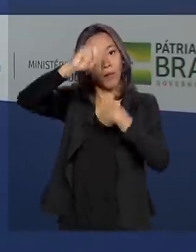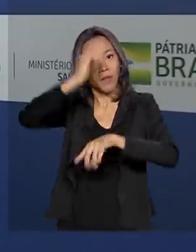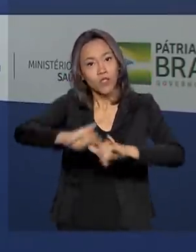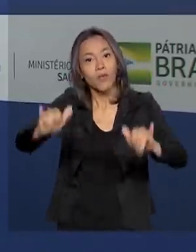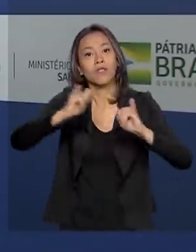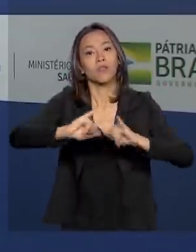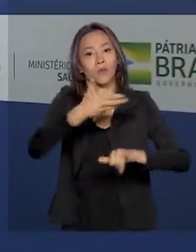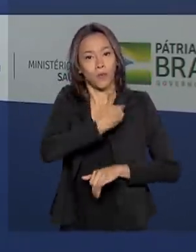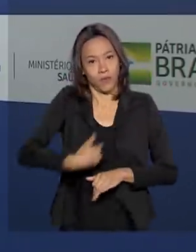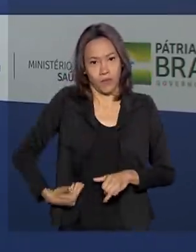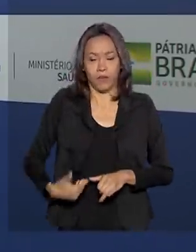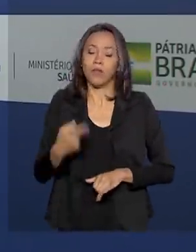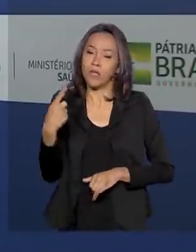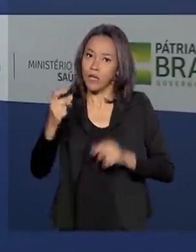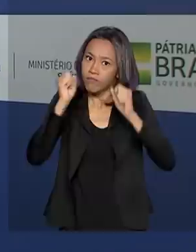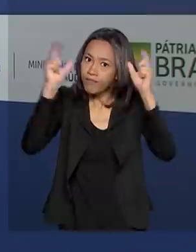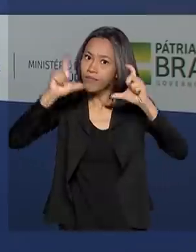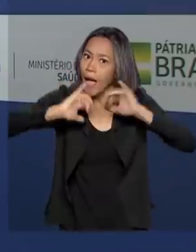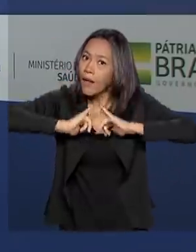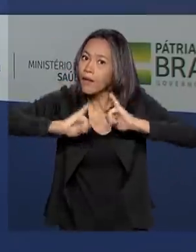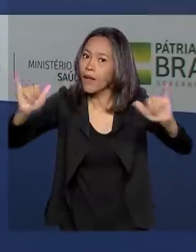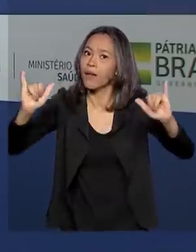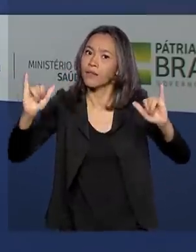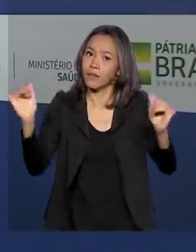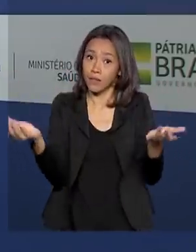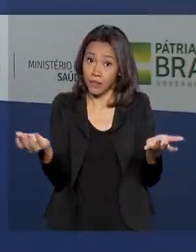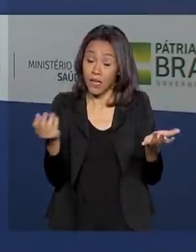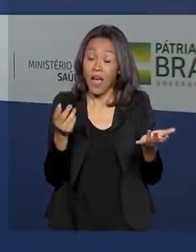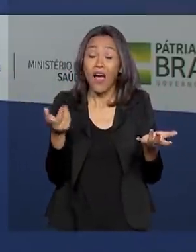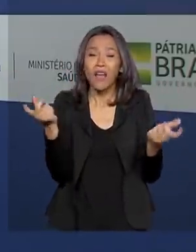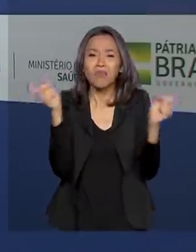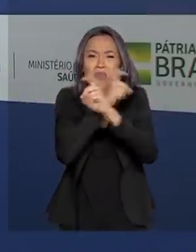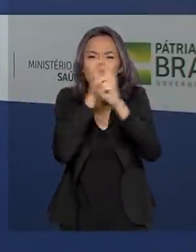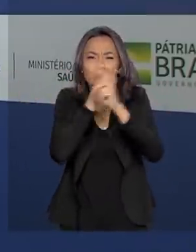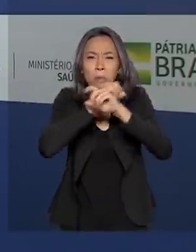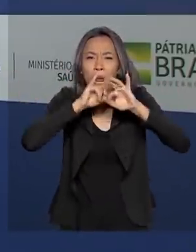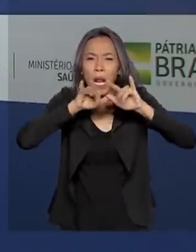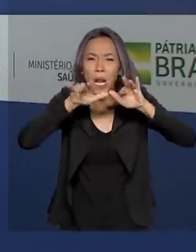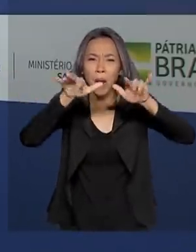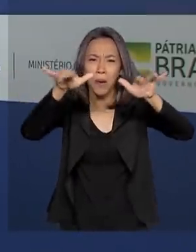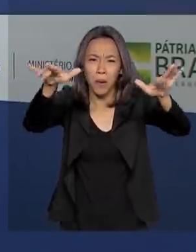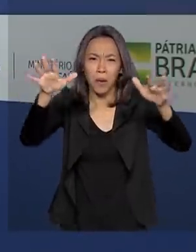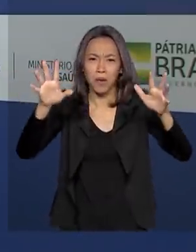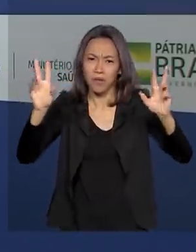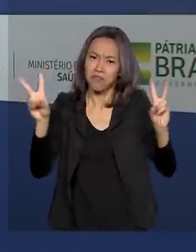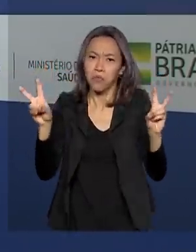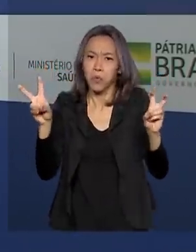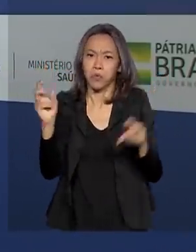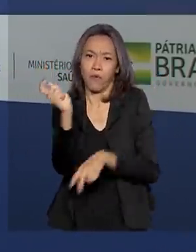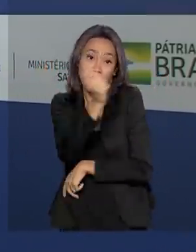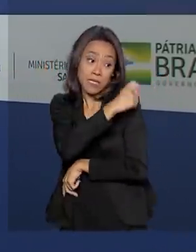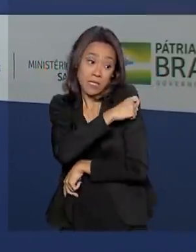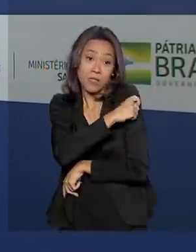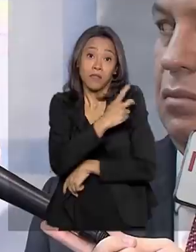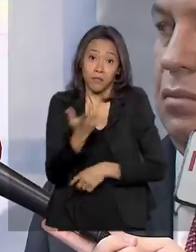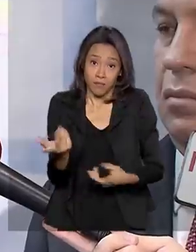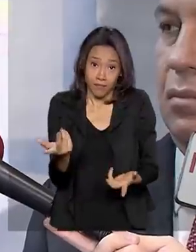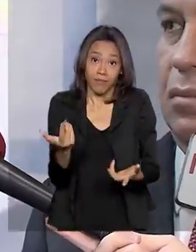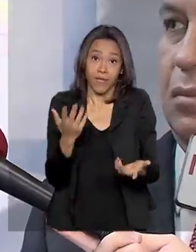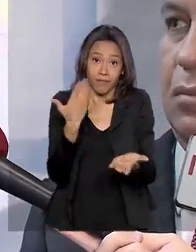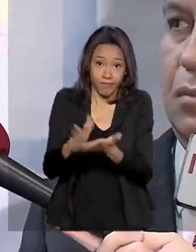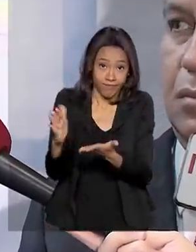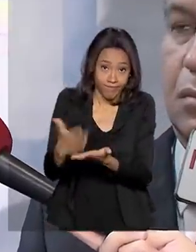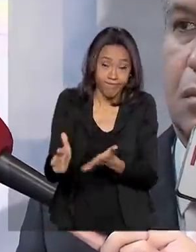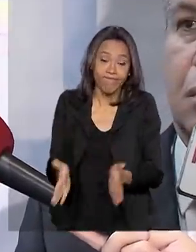e o governo alerta para a desinformação, as fake news com relação às vacinas e ao vírus do sarampo. A